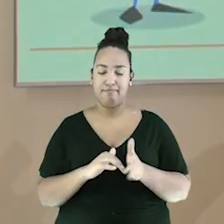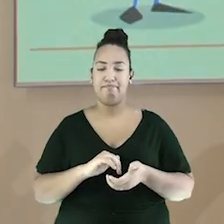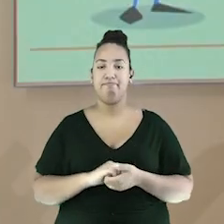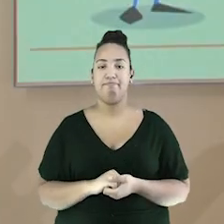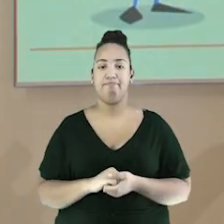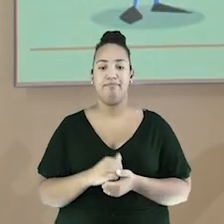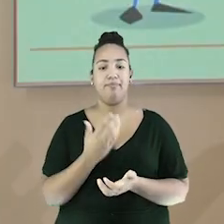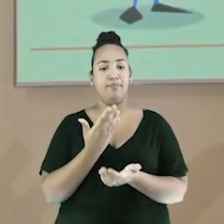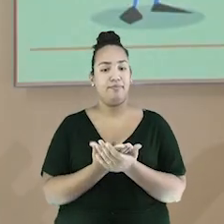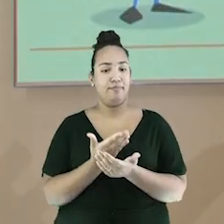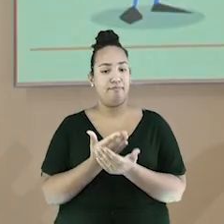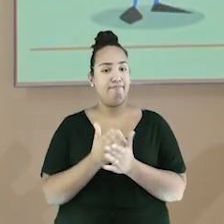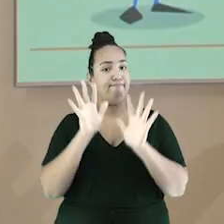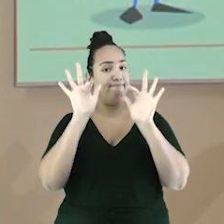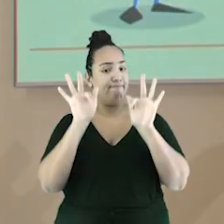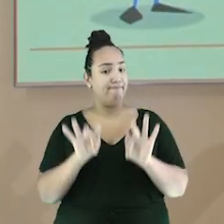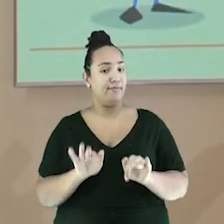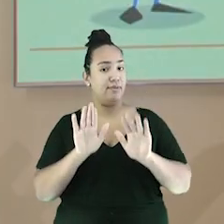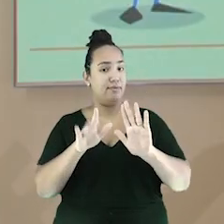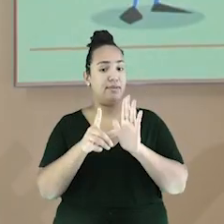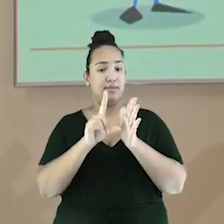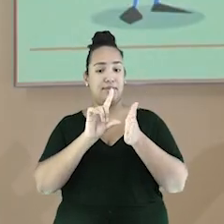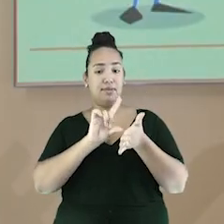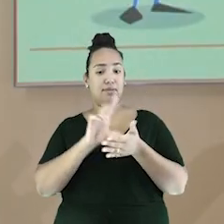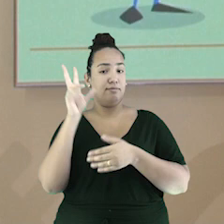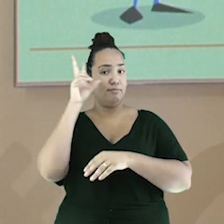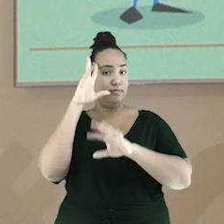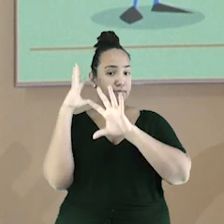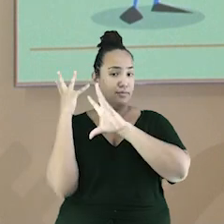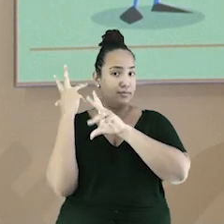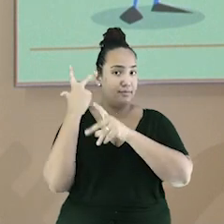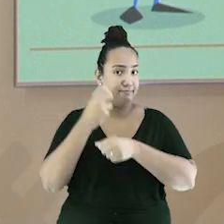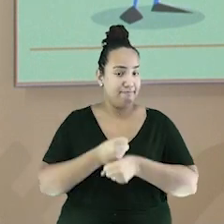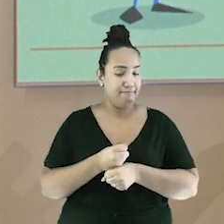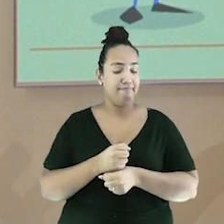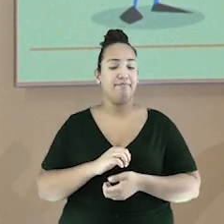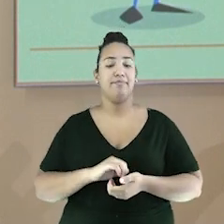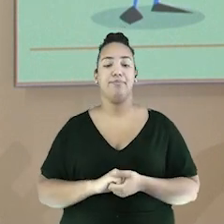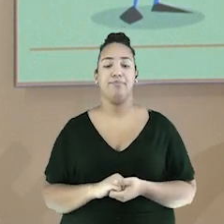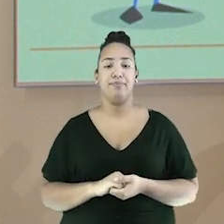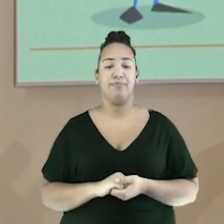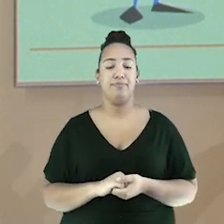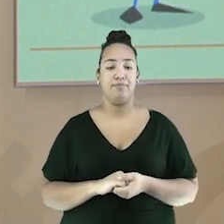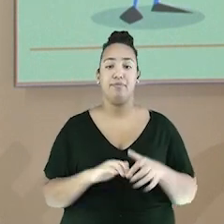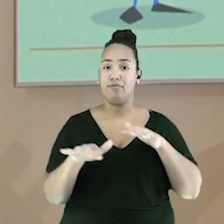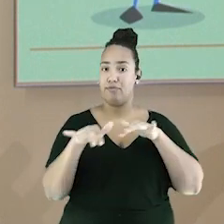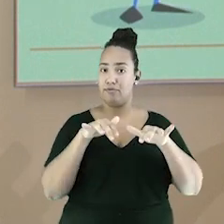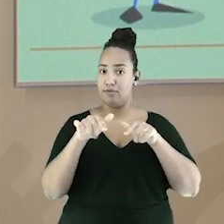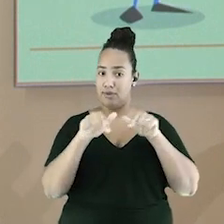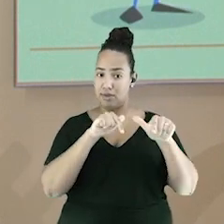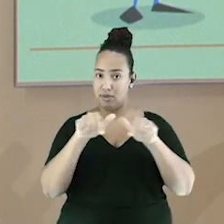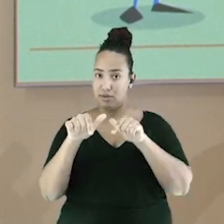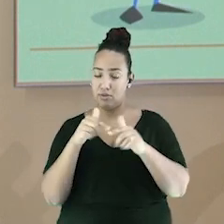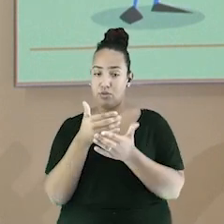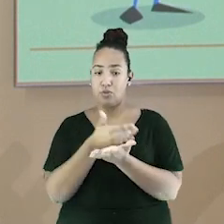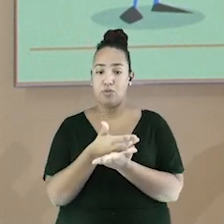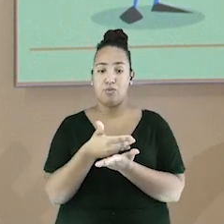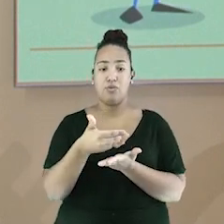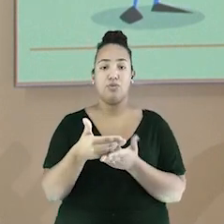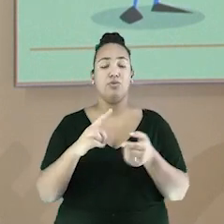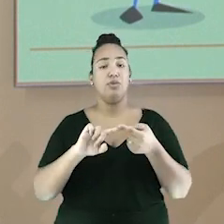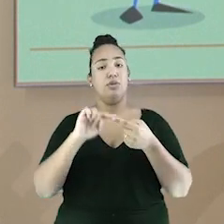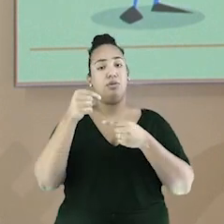A nossa aula está chegando ao fim, mas antes, vamos recapitular alguns pontos importantes? Os movimentos trabalhistas